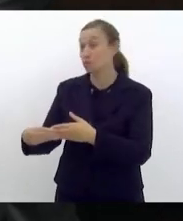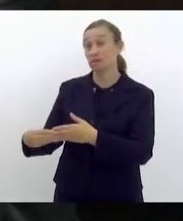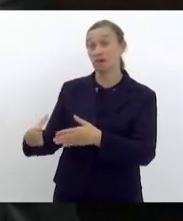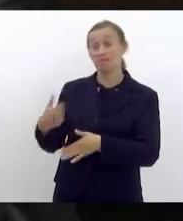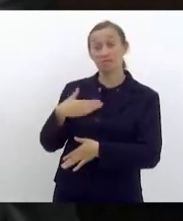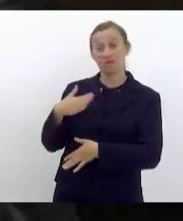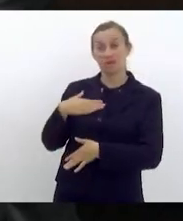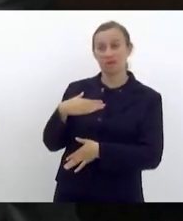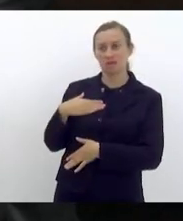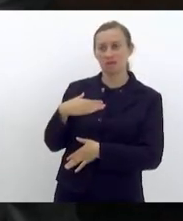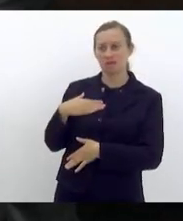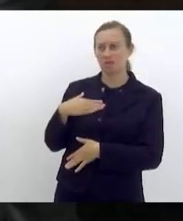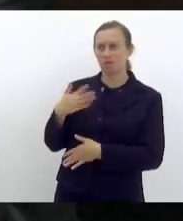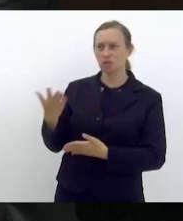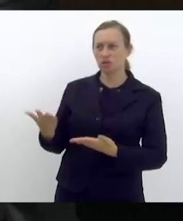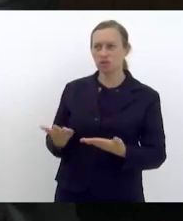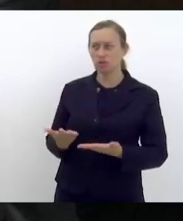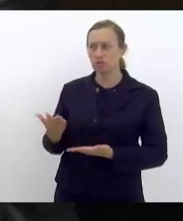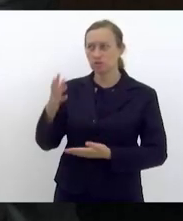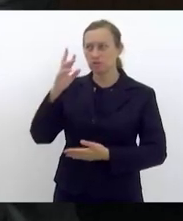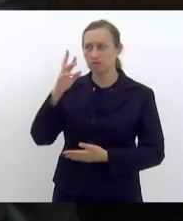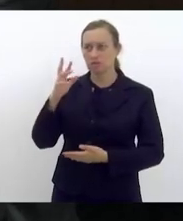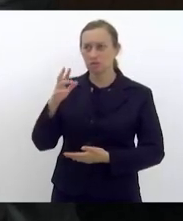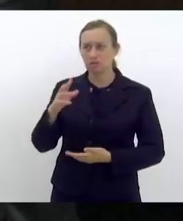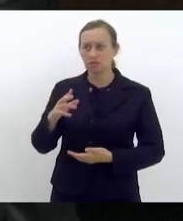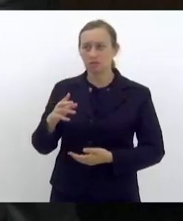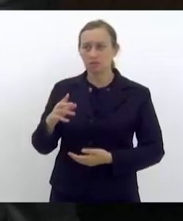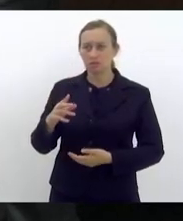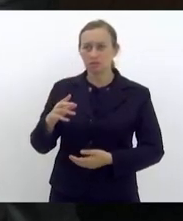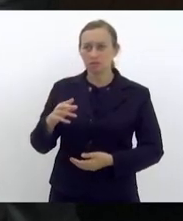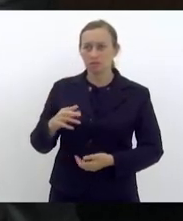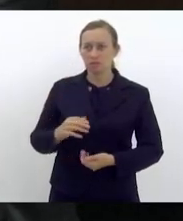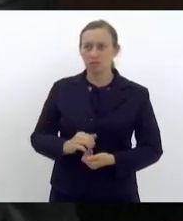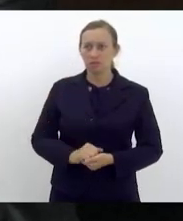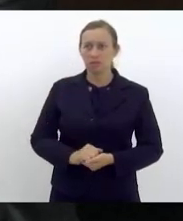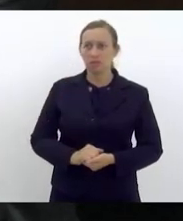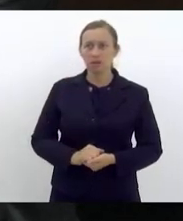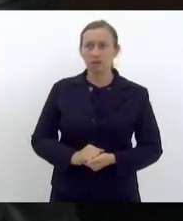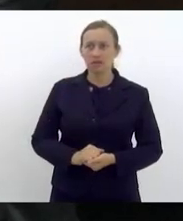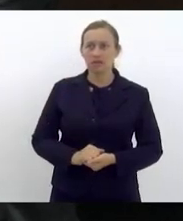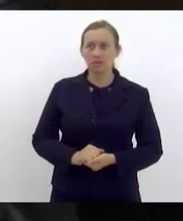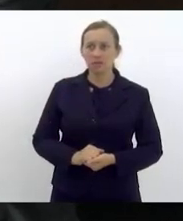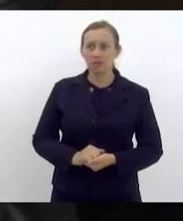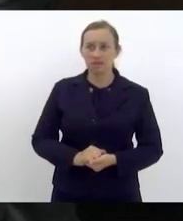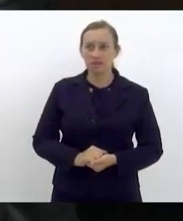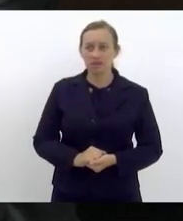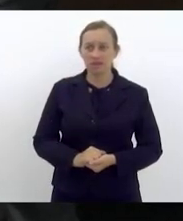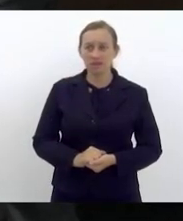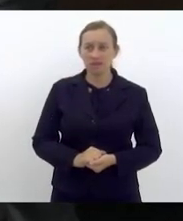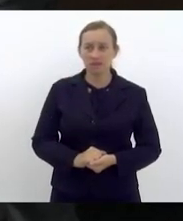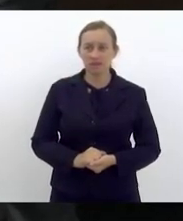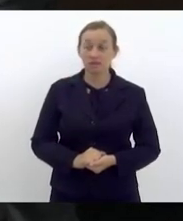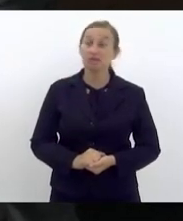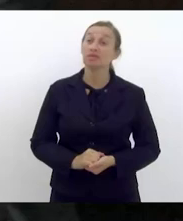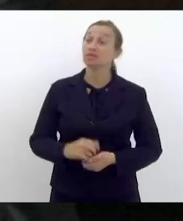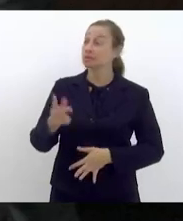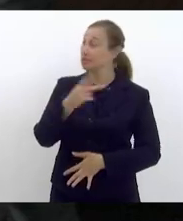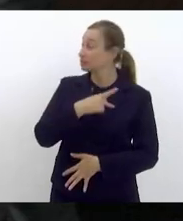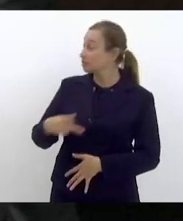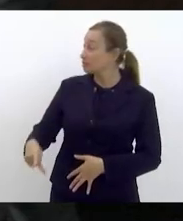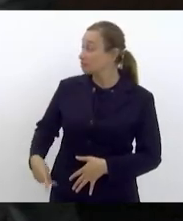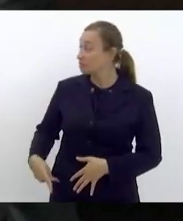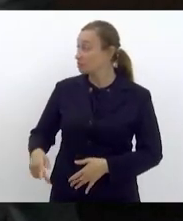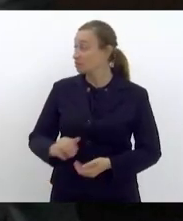sou teu servo. Presidente, nessa oportunidade, na qualidade de presidente da